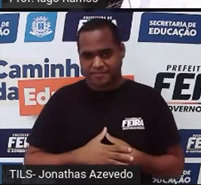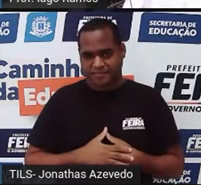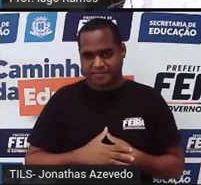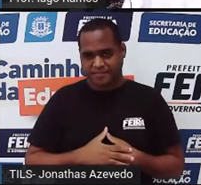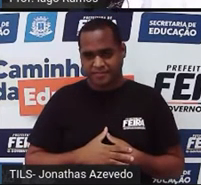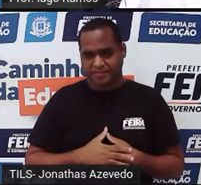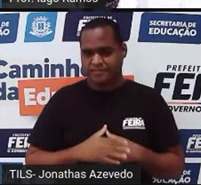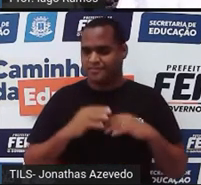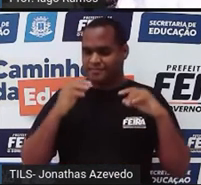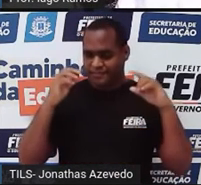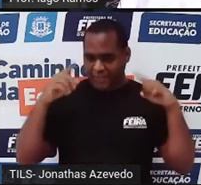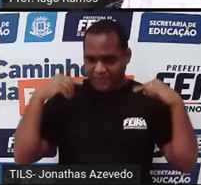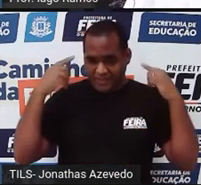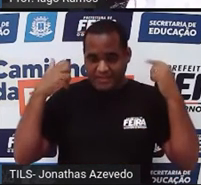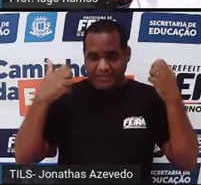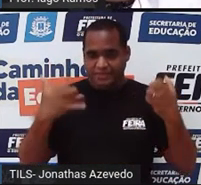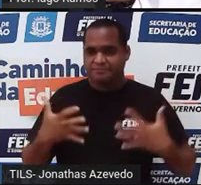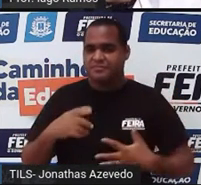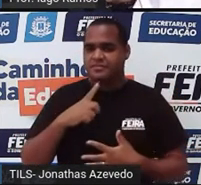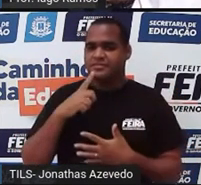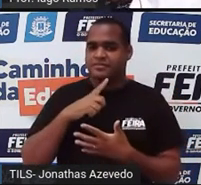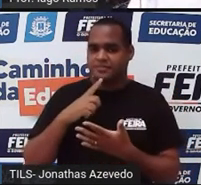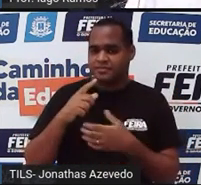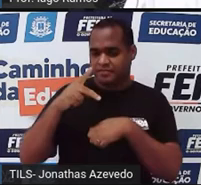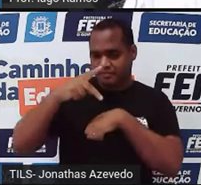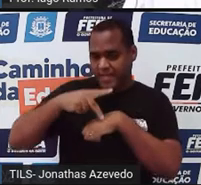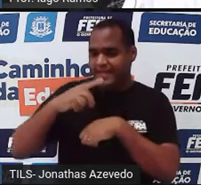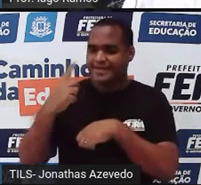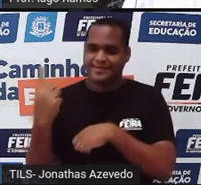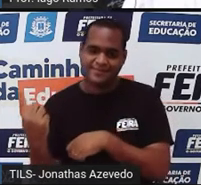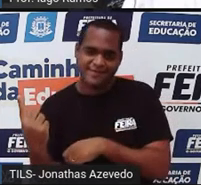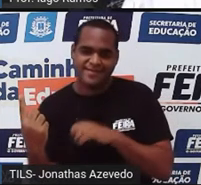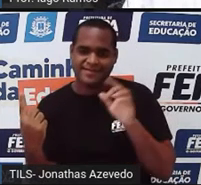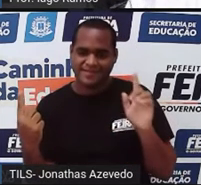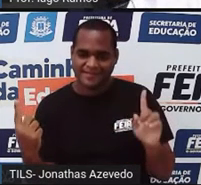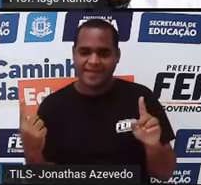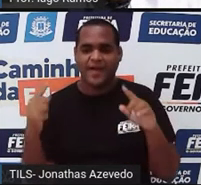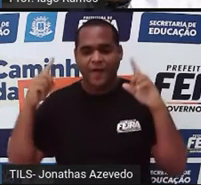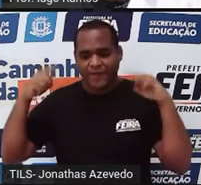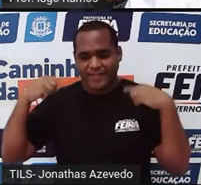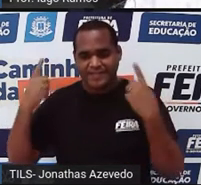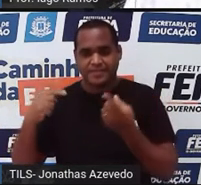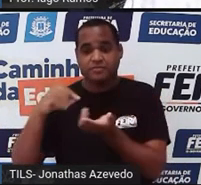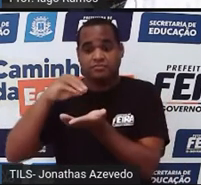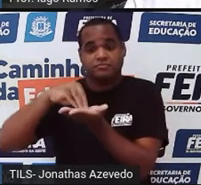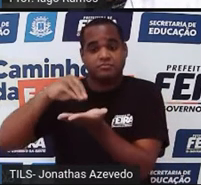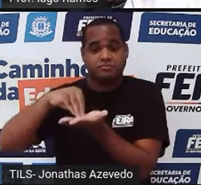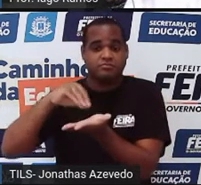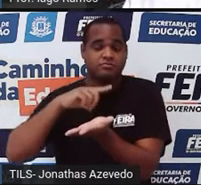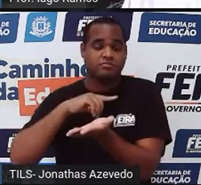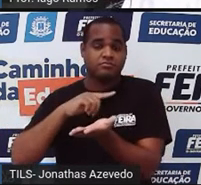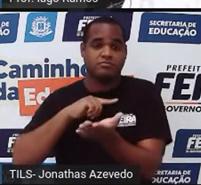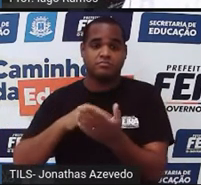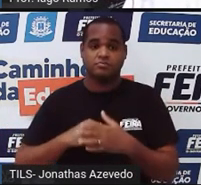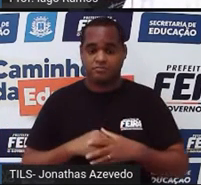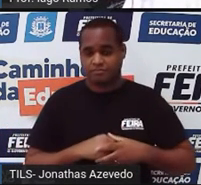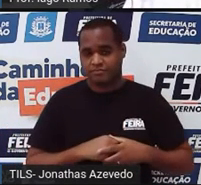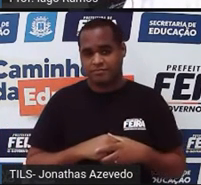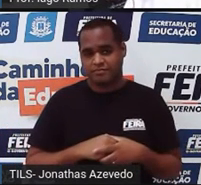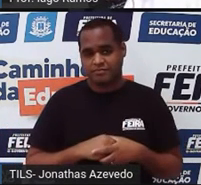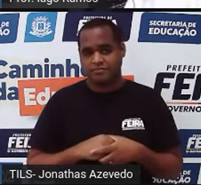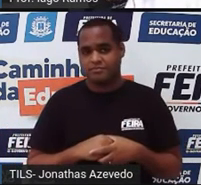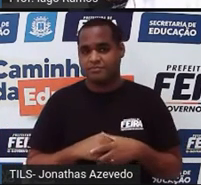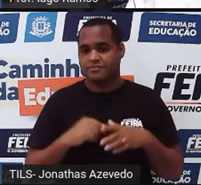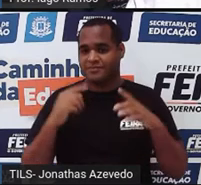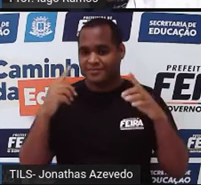ovelhinha, uma pedrinha, né? Sobrou pedrinhas, significa que as